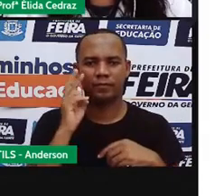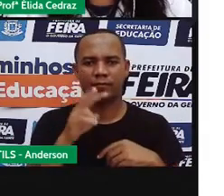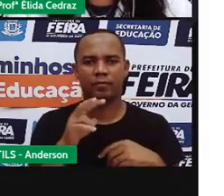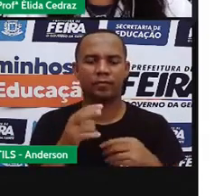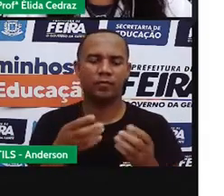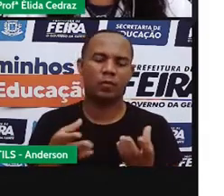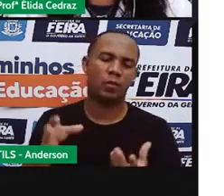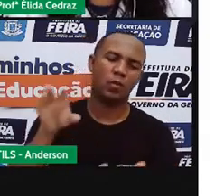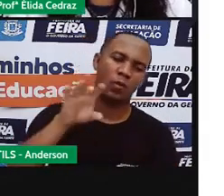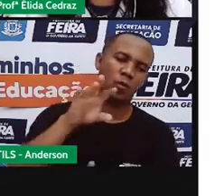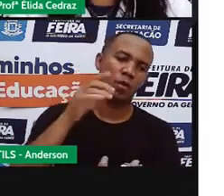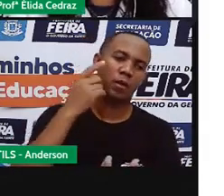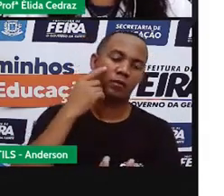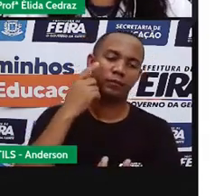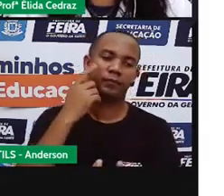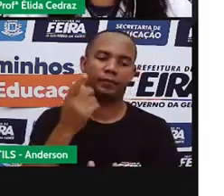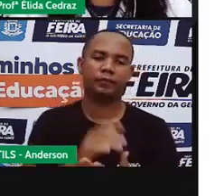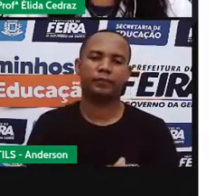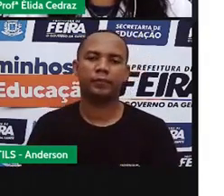Ou ele é opaco?